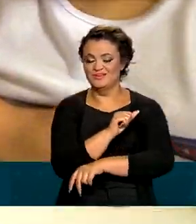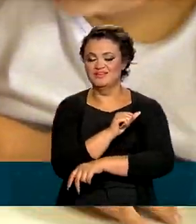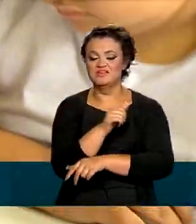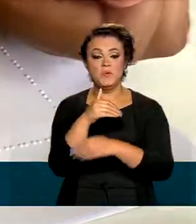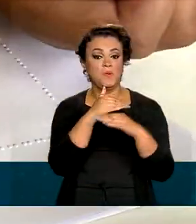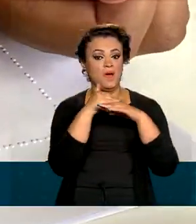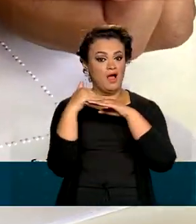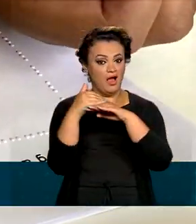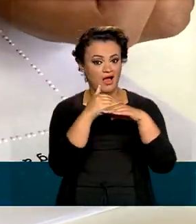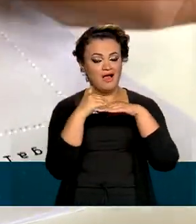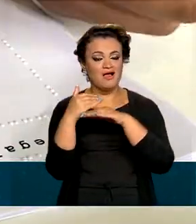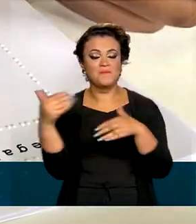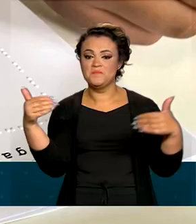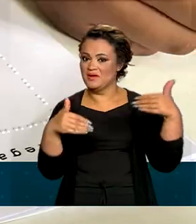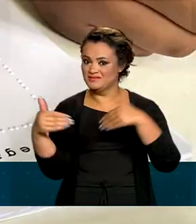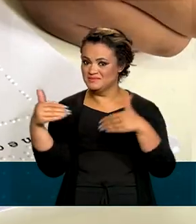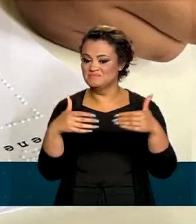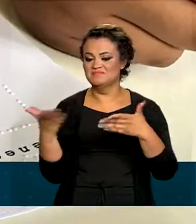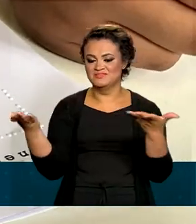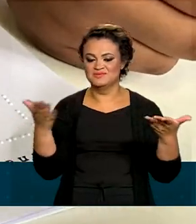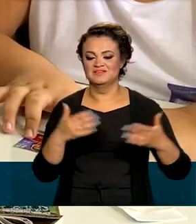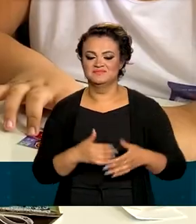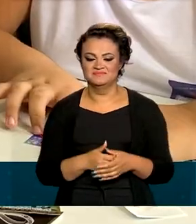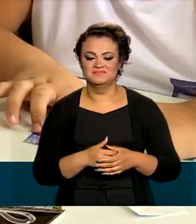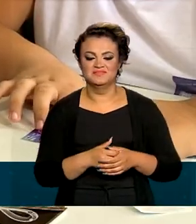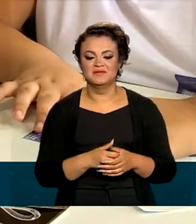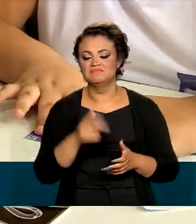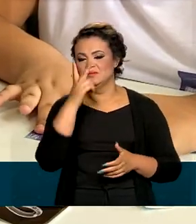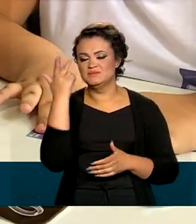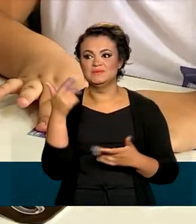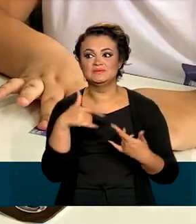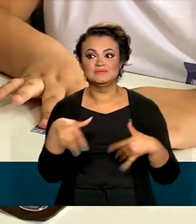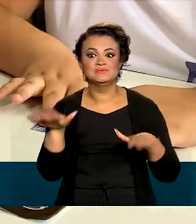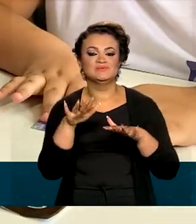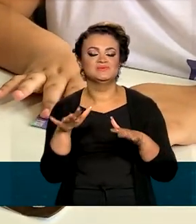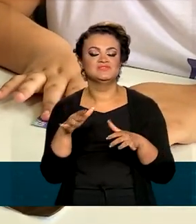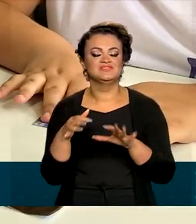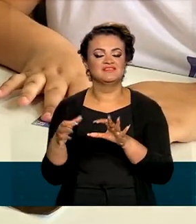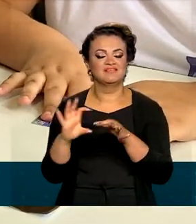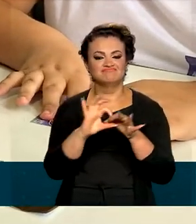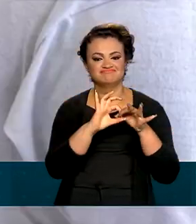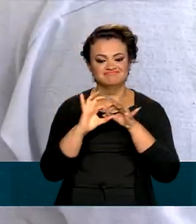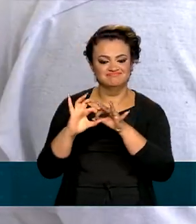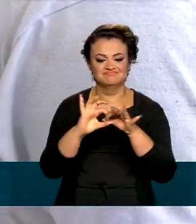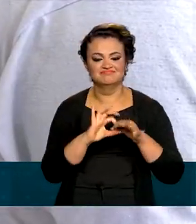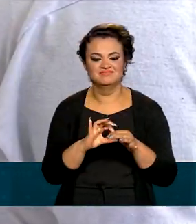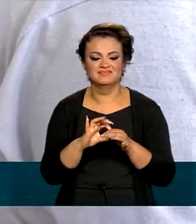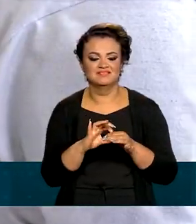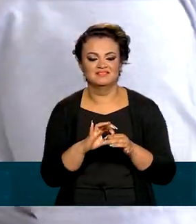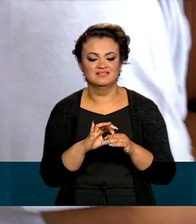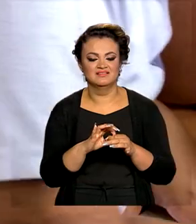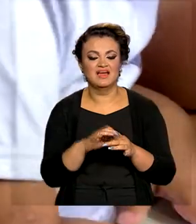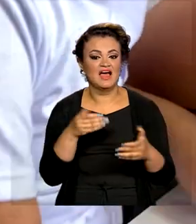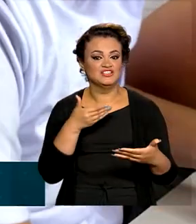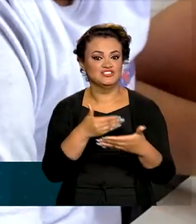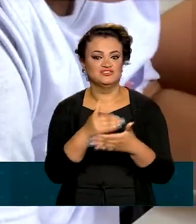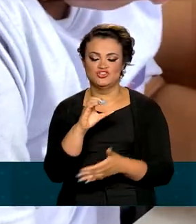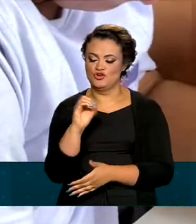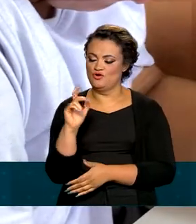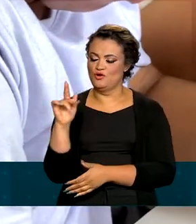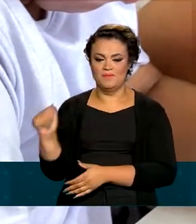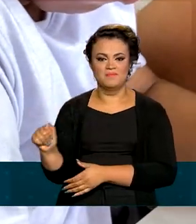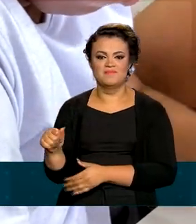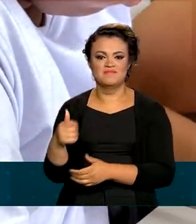igualdade, participar desse momento mágico, onde todos ficam mais integrados. Falta um pouco para a Copa